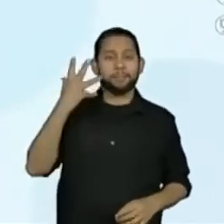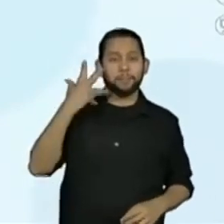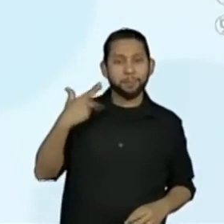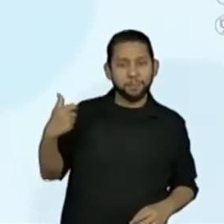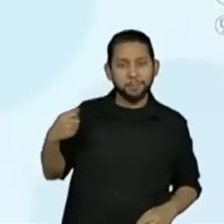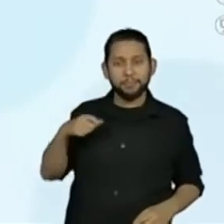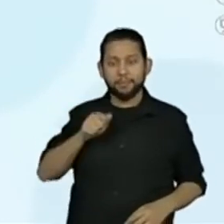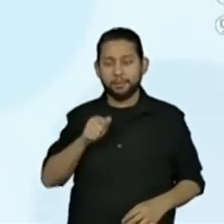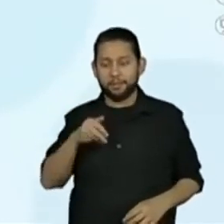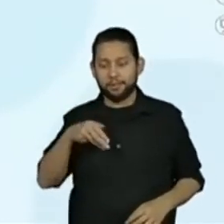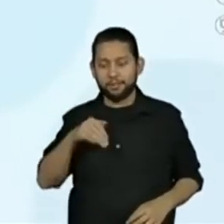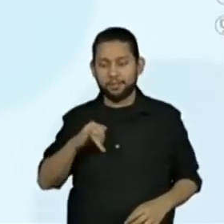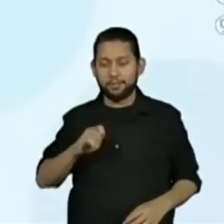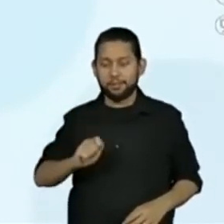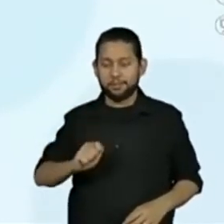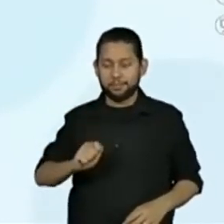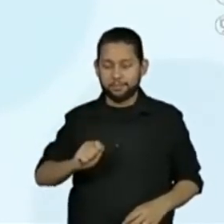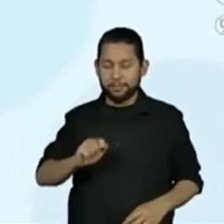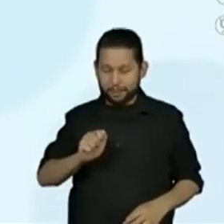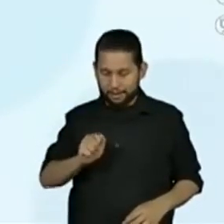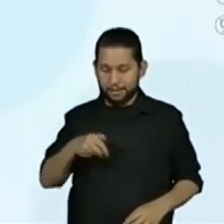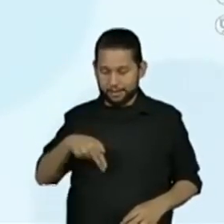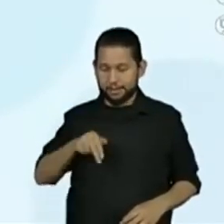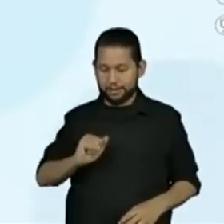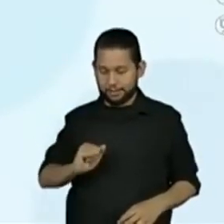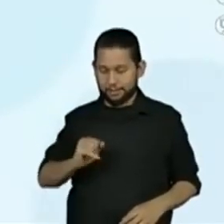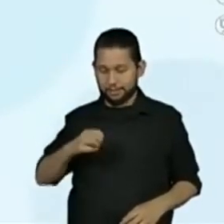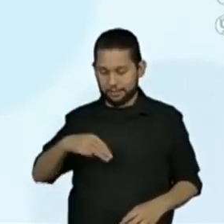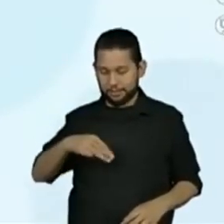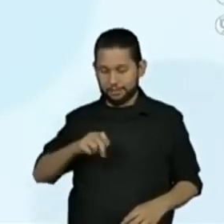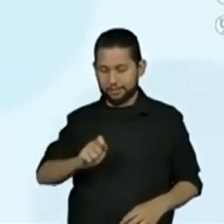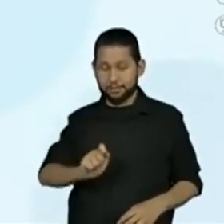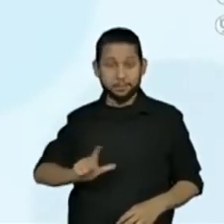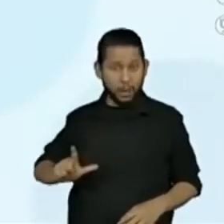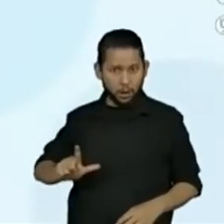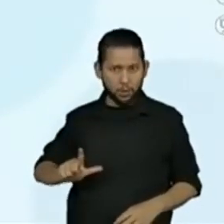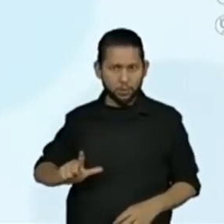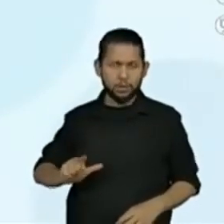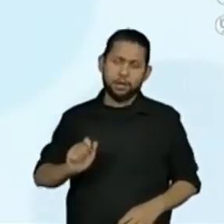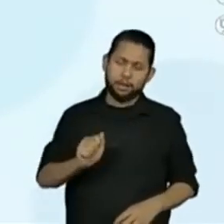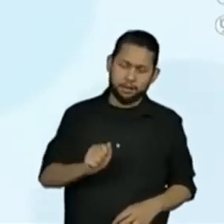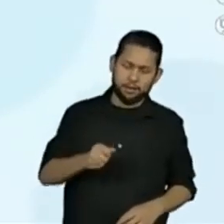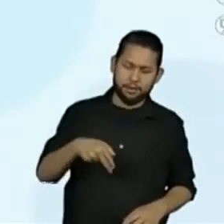U ou com L? E essa daí, olha só.